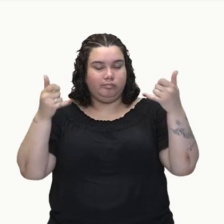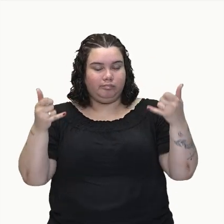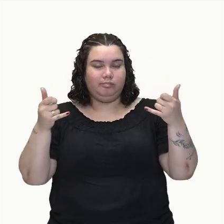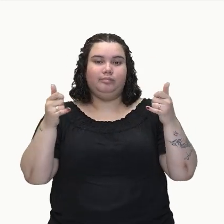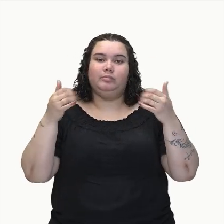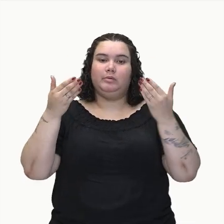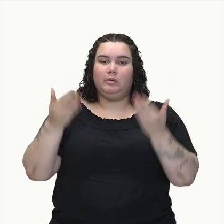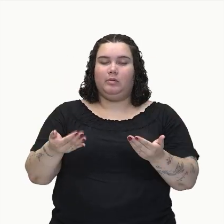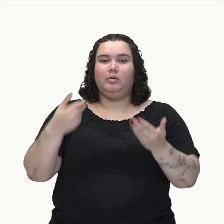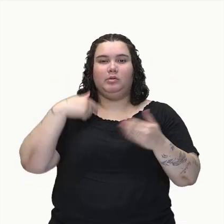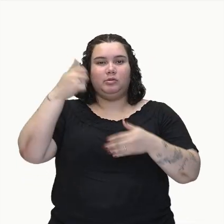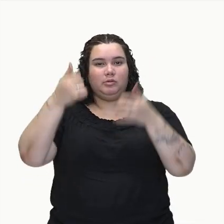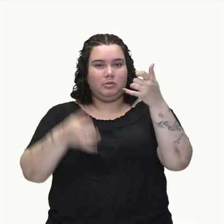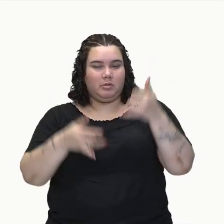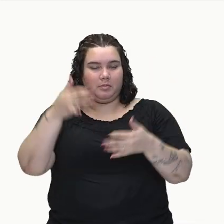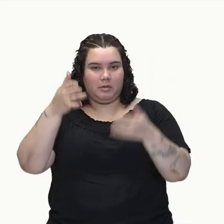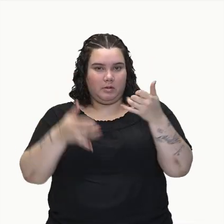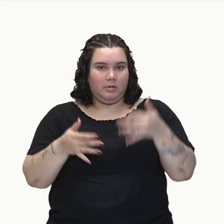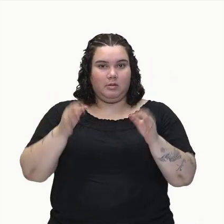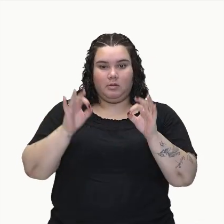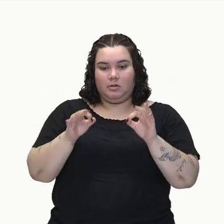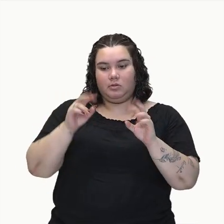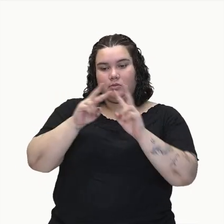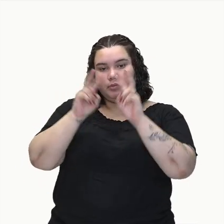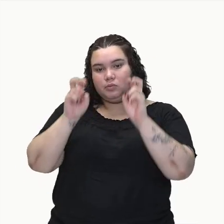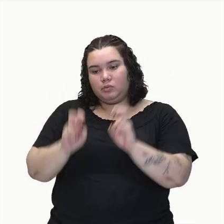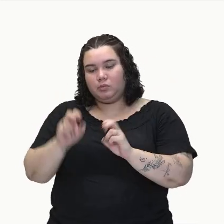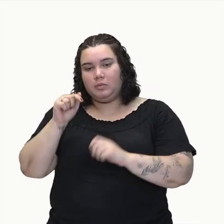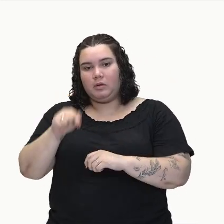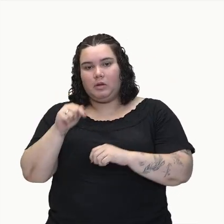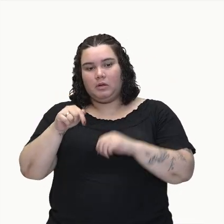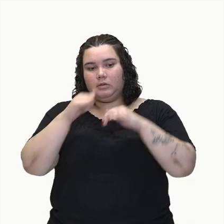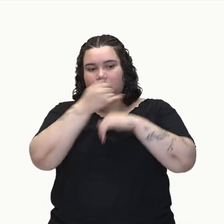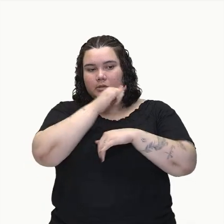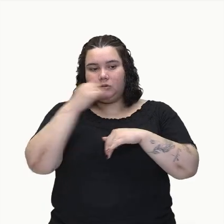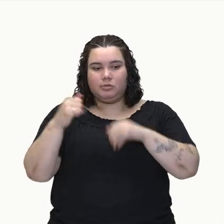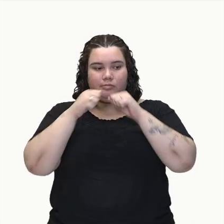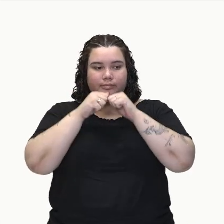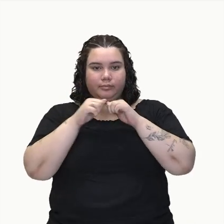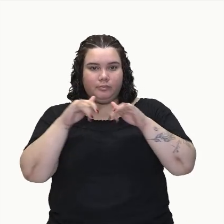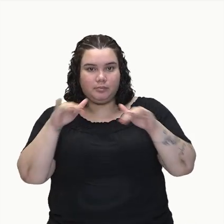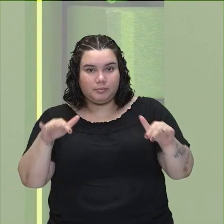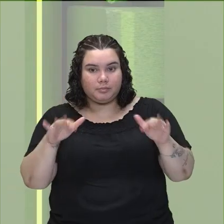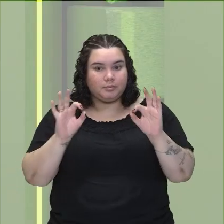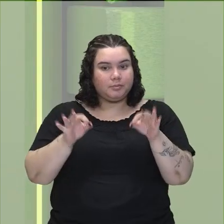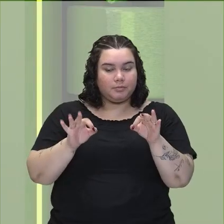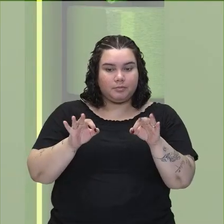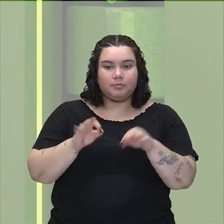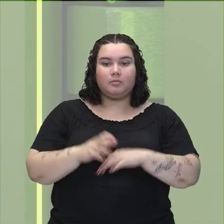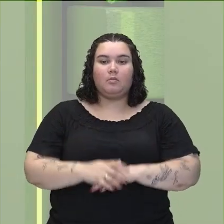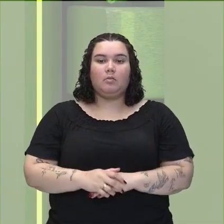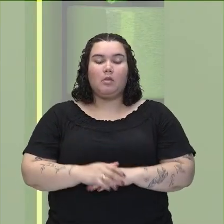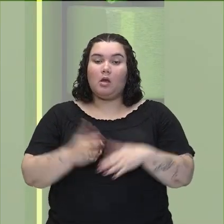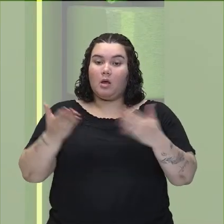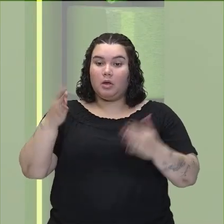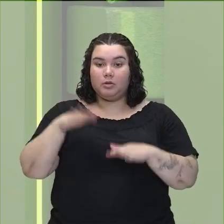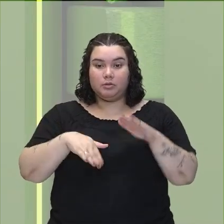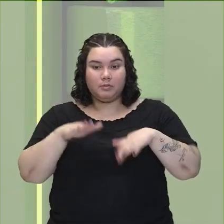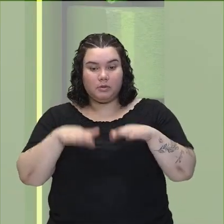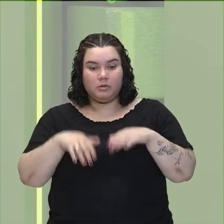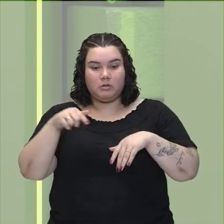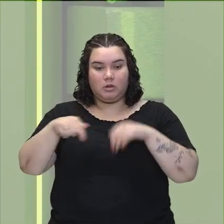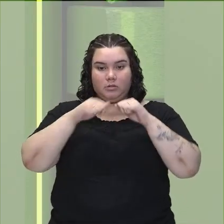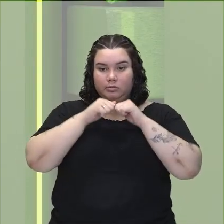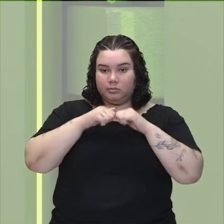é isso que eu estava comentando com vocês sobre essa transmissão de energia elétrica. Geralmente, essa transmissão de energia